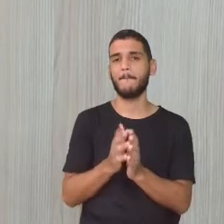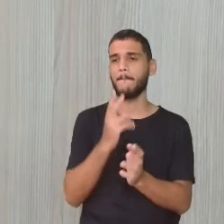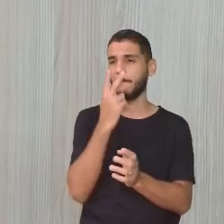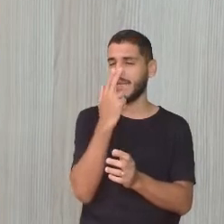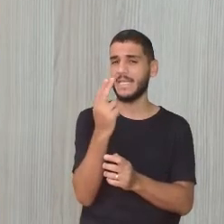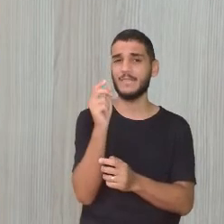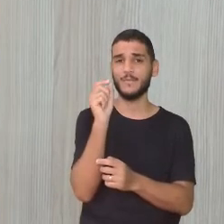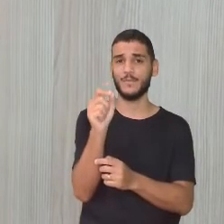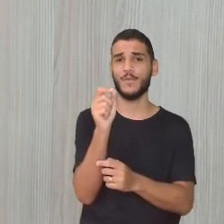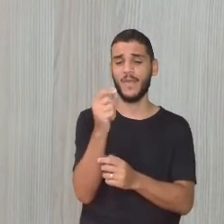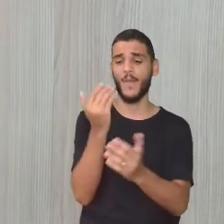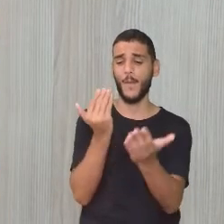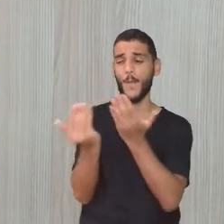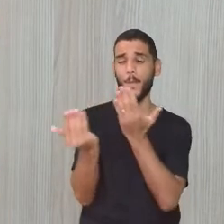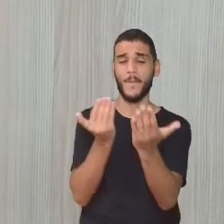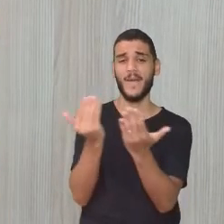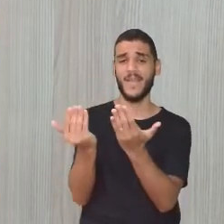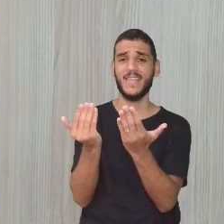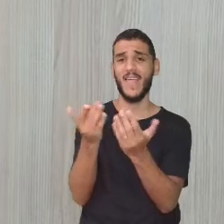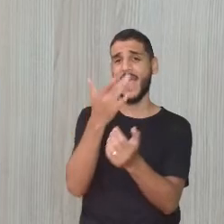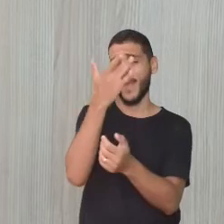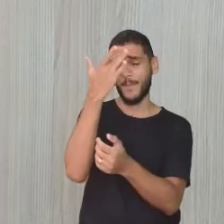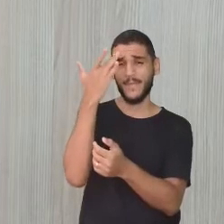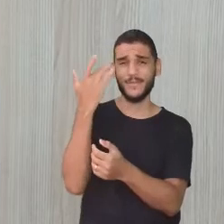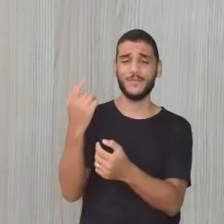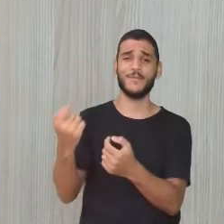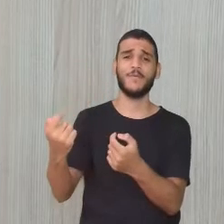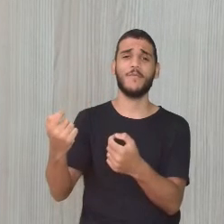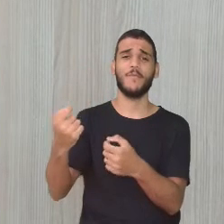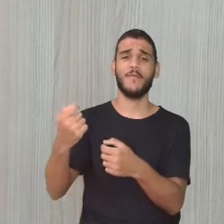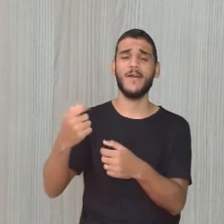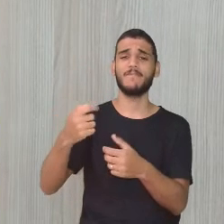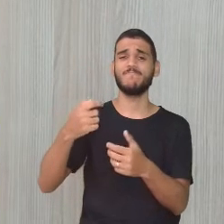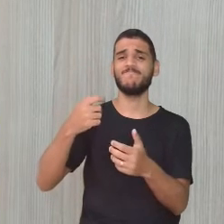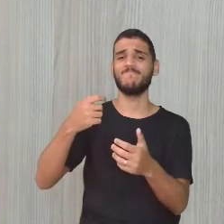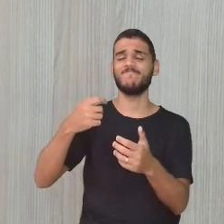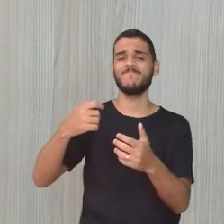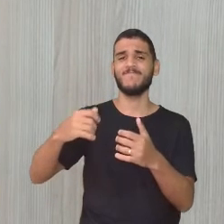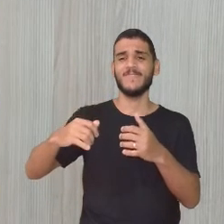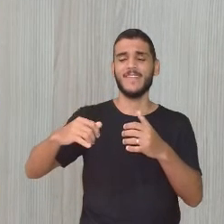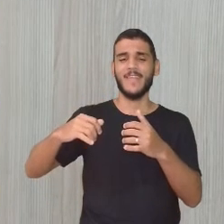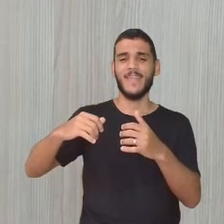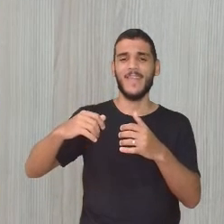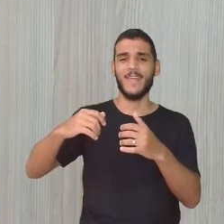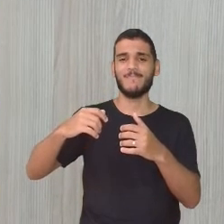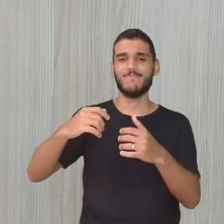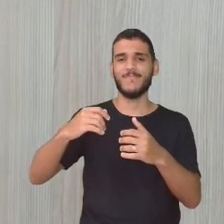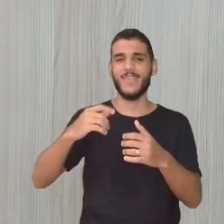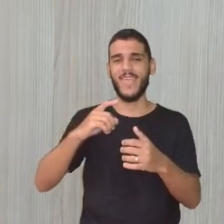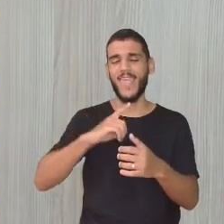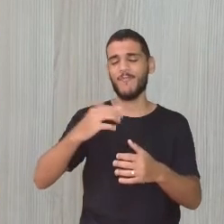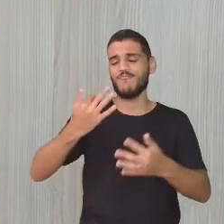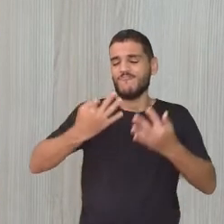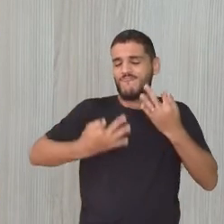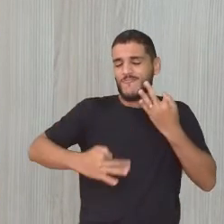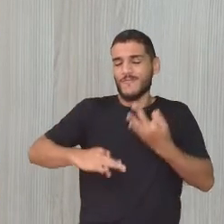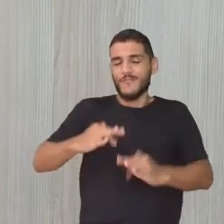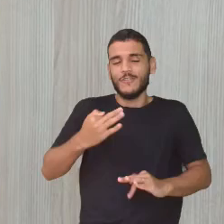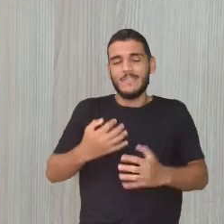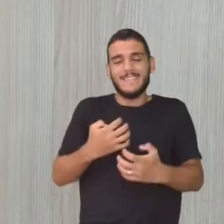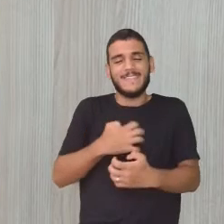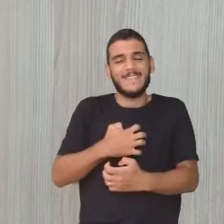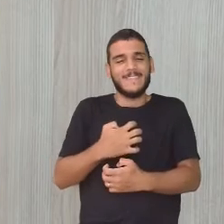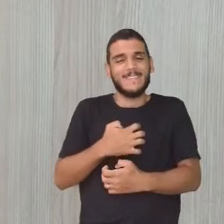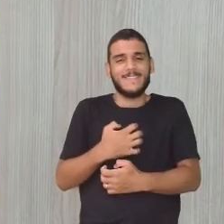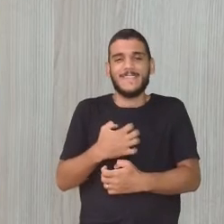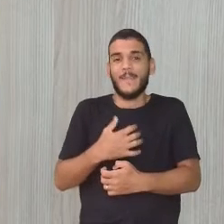vejo alguém, né? Eu também. Na janela ali do ônibus ou de um carro. Ou até caminhando na rua, né? Nas ruas da nossa